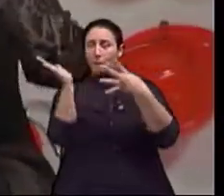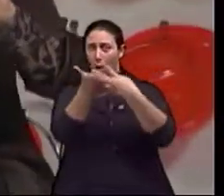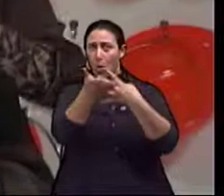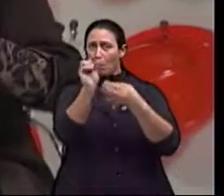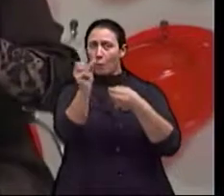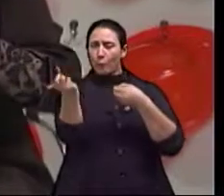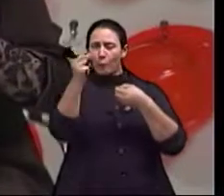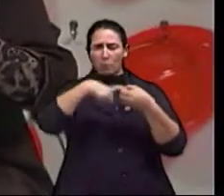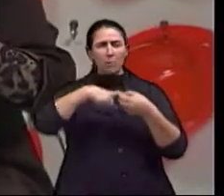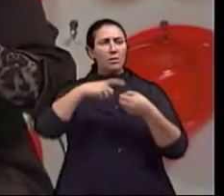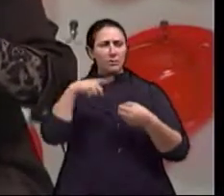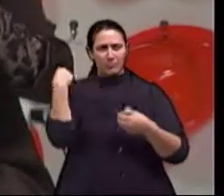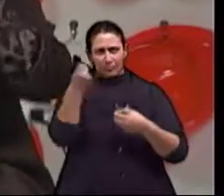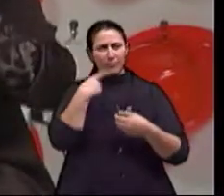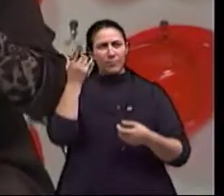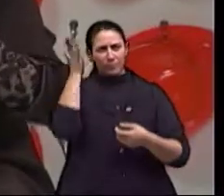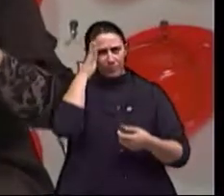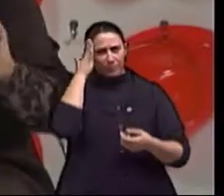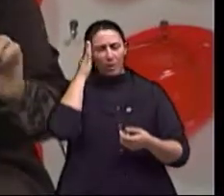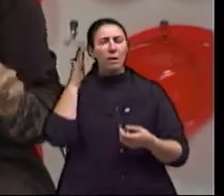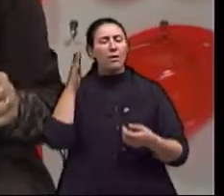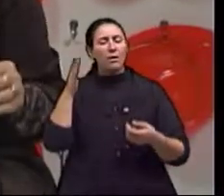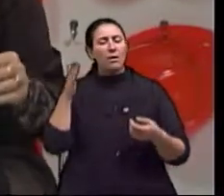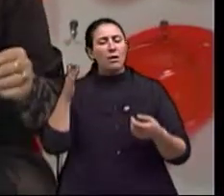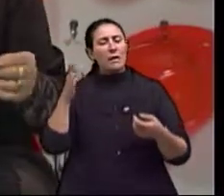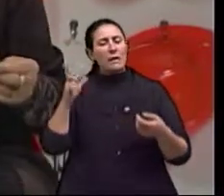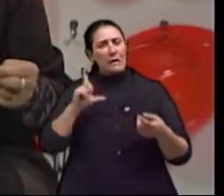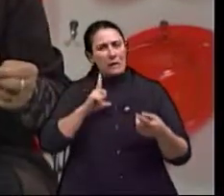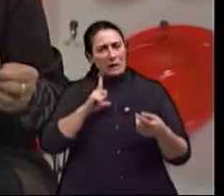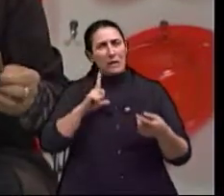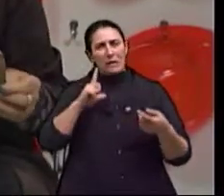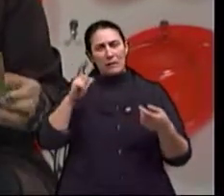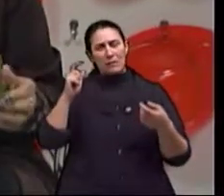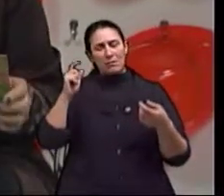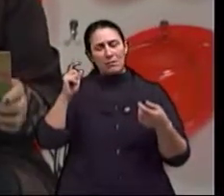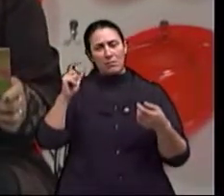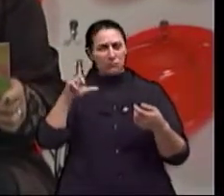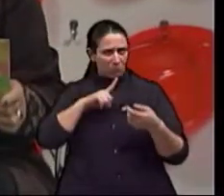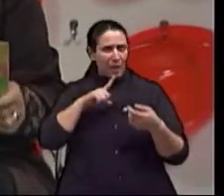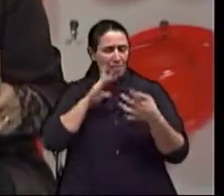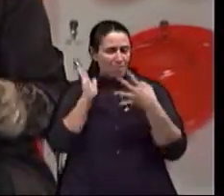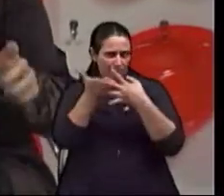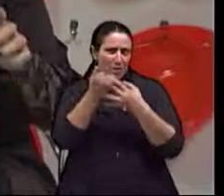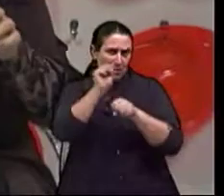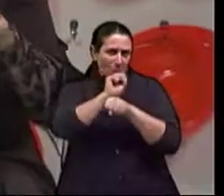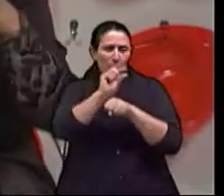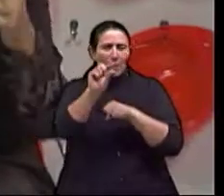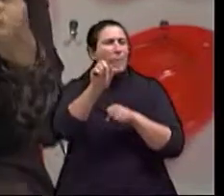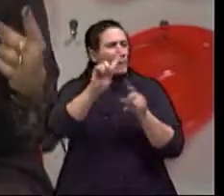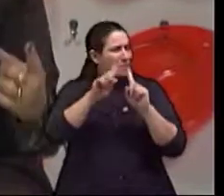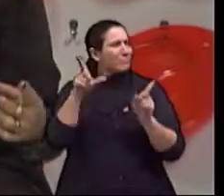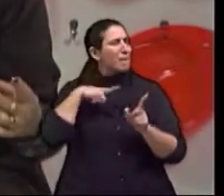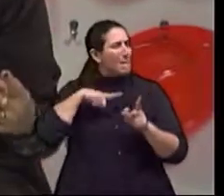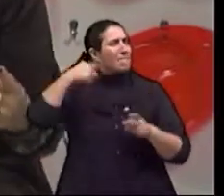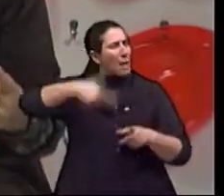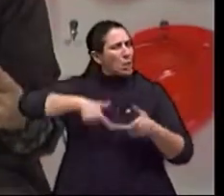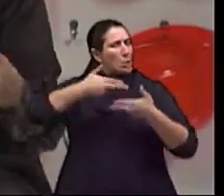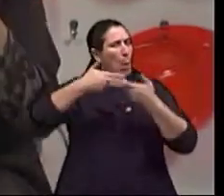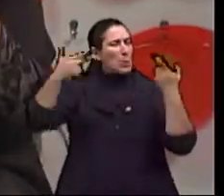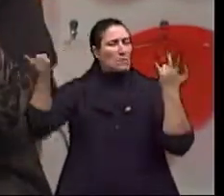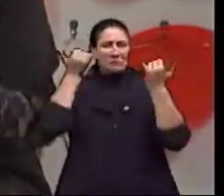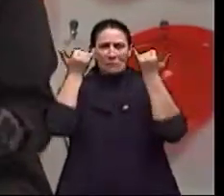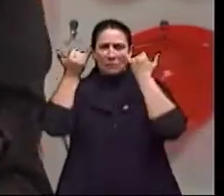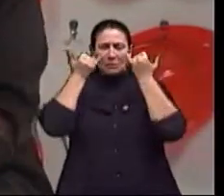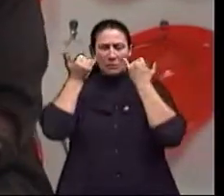né? A nossa conversa continua aqui, nós só estamos realmente pedindo esse pequeno intervalo. Vocês vão saber muito mais sobre essa